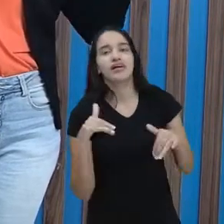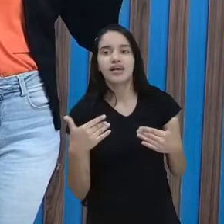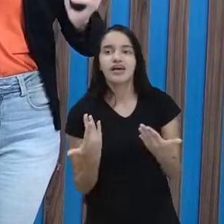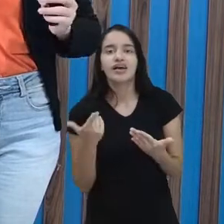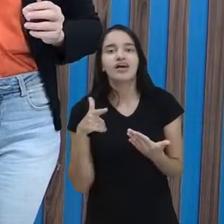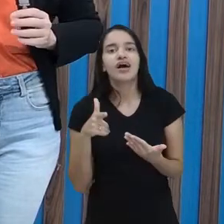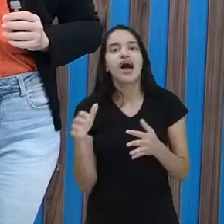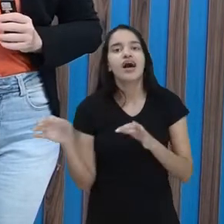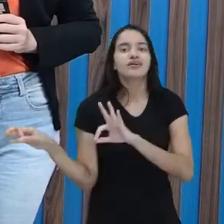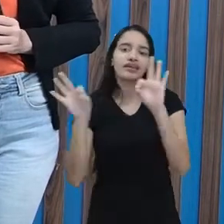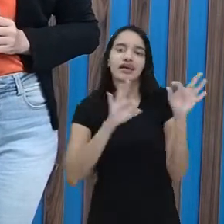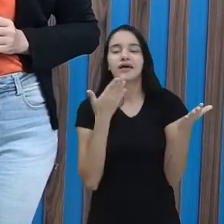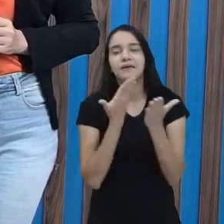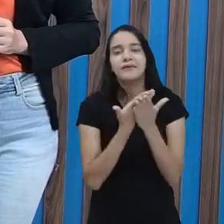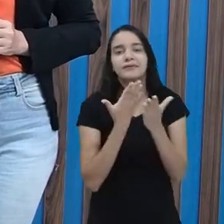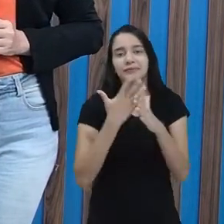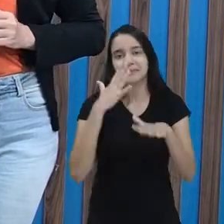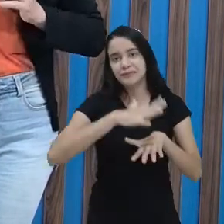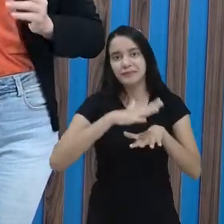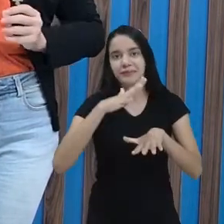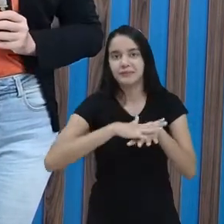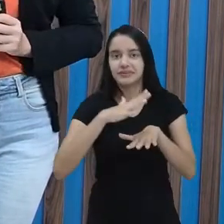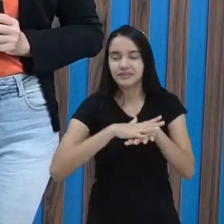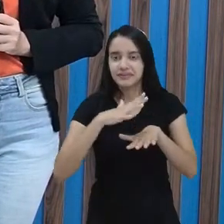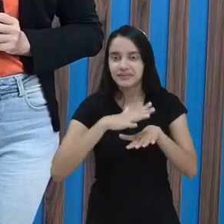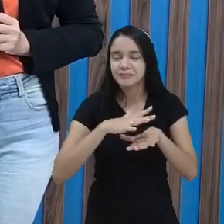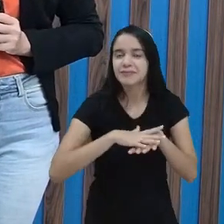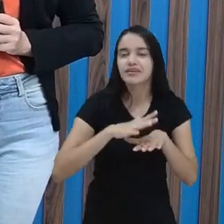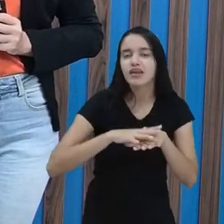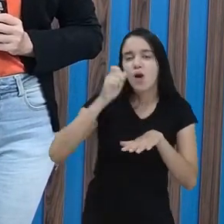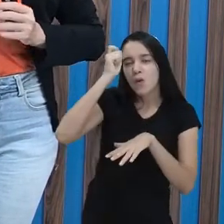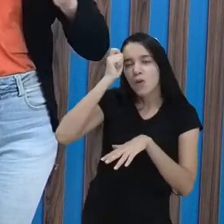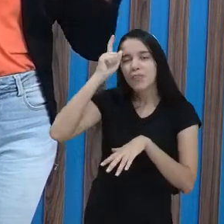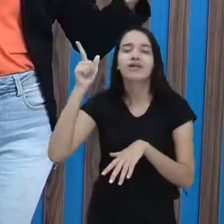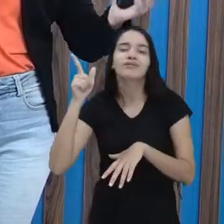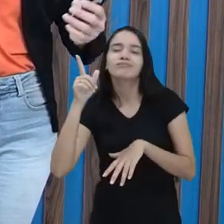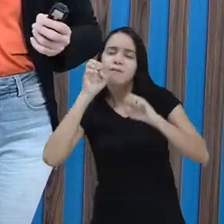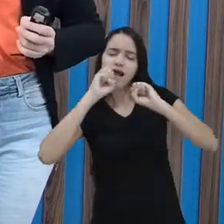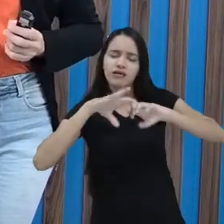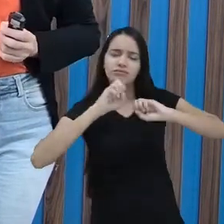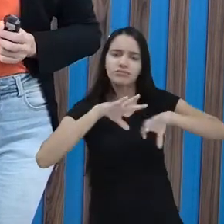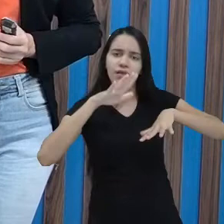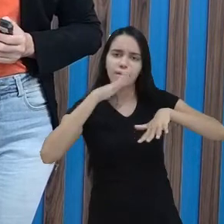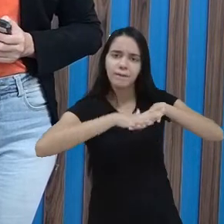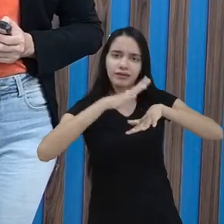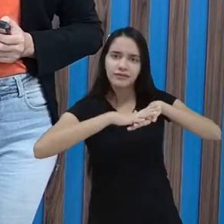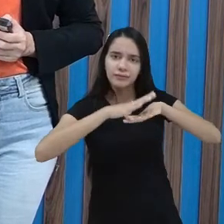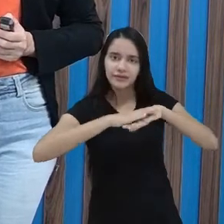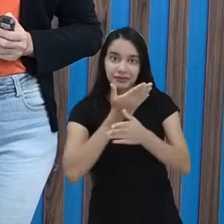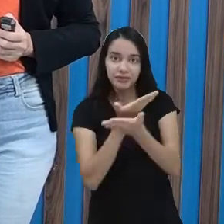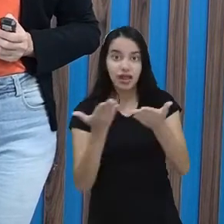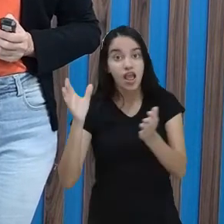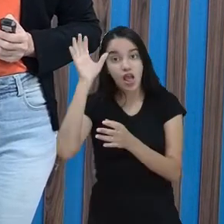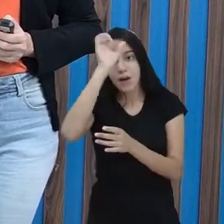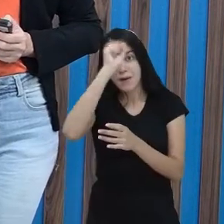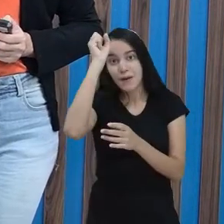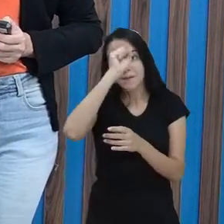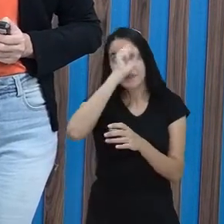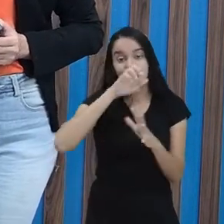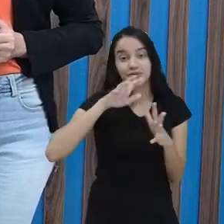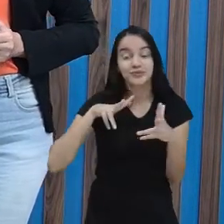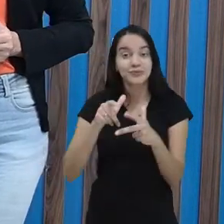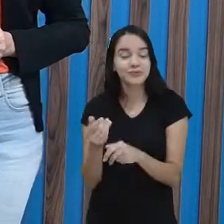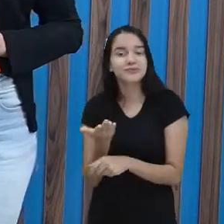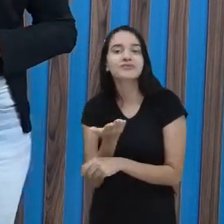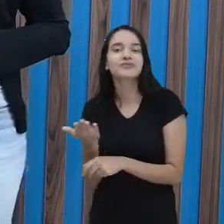Basta assistir suas aulas de matemática. Quanto talento, não é? Para ensinar matemática. Eu aprendo tudo com ela, hein,